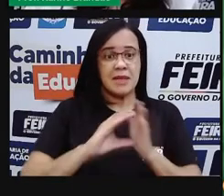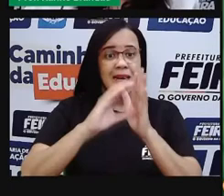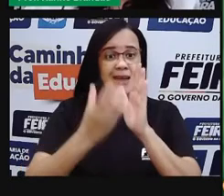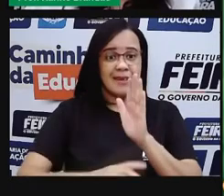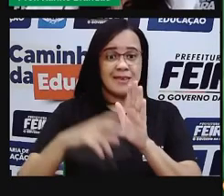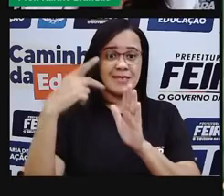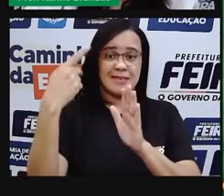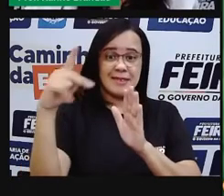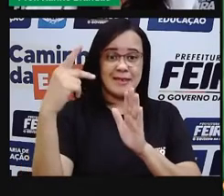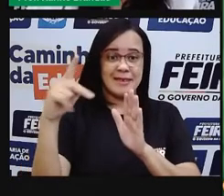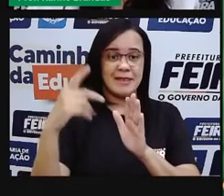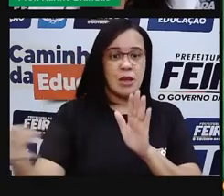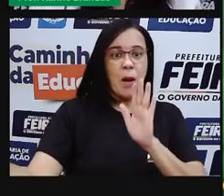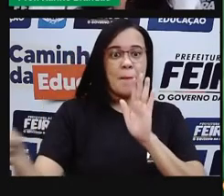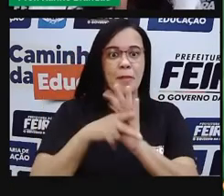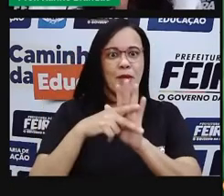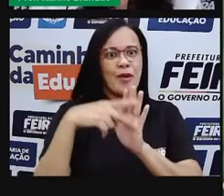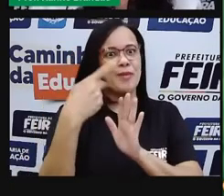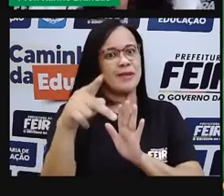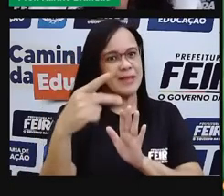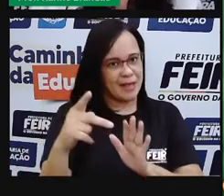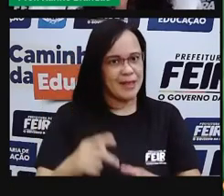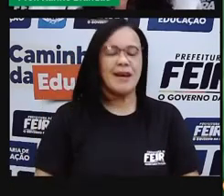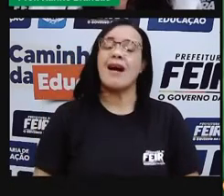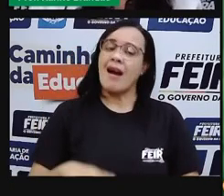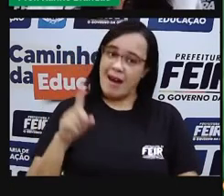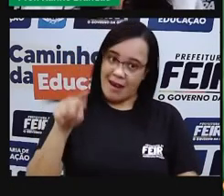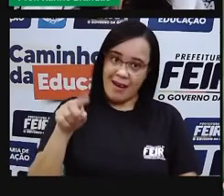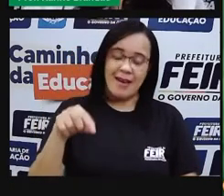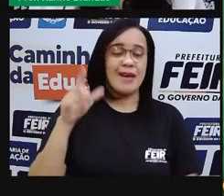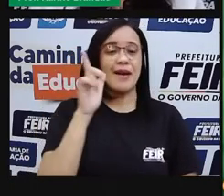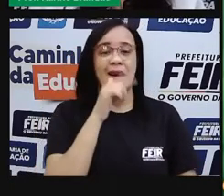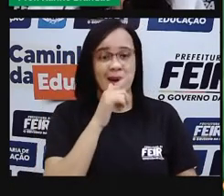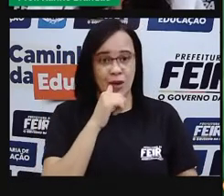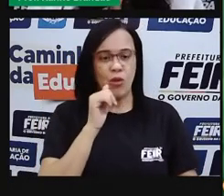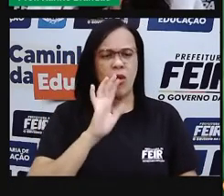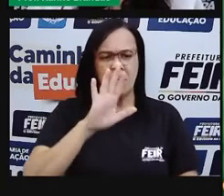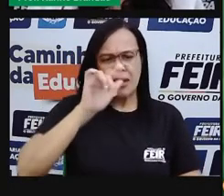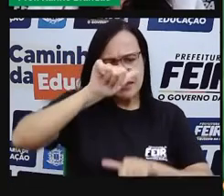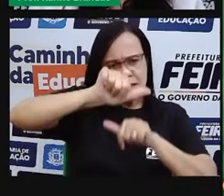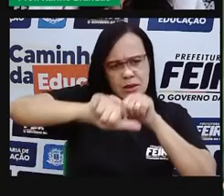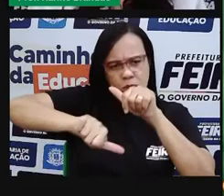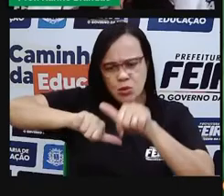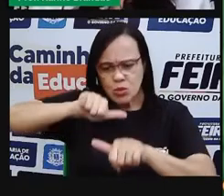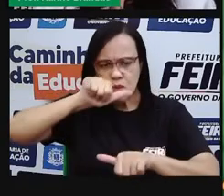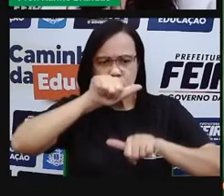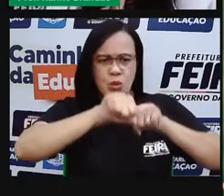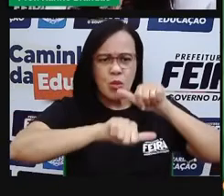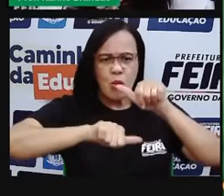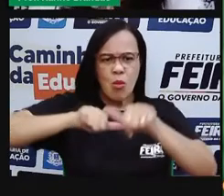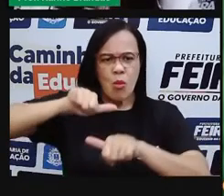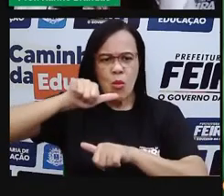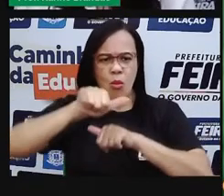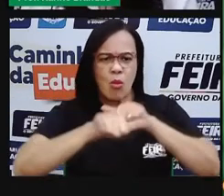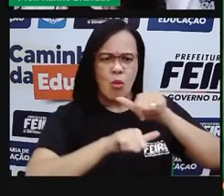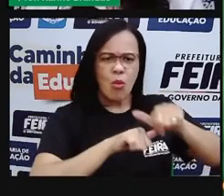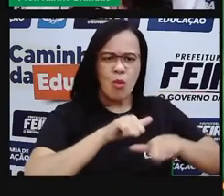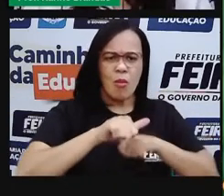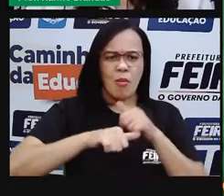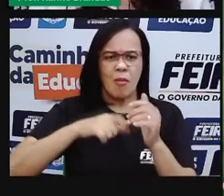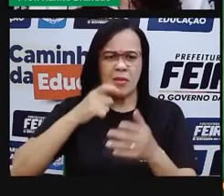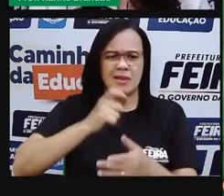específicas por conta disso, tá? E essa mudança de estado físico da